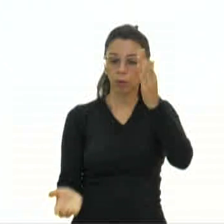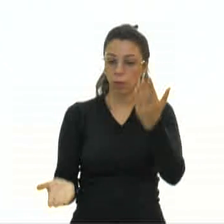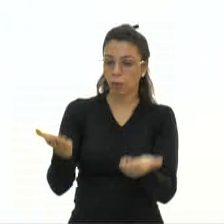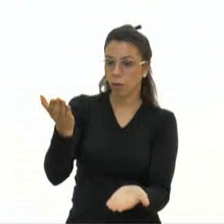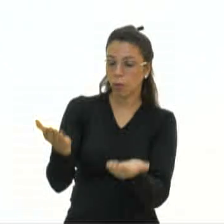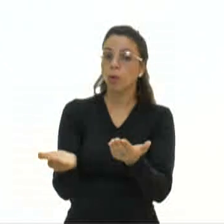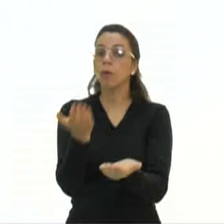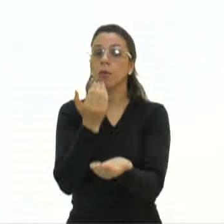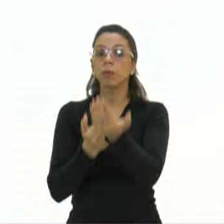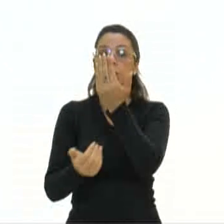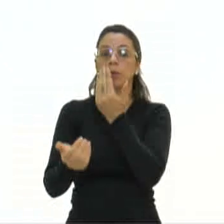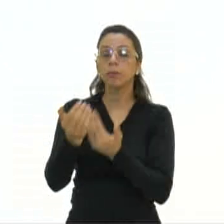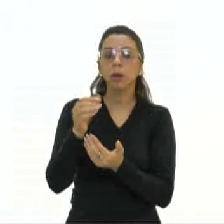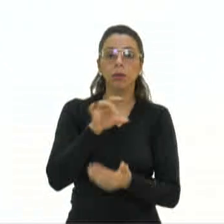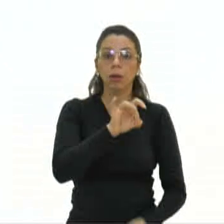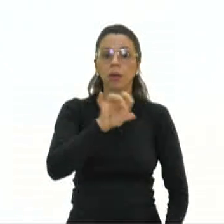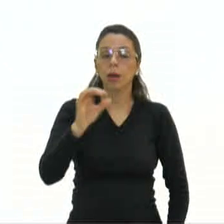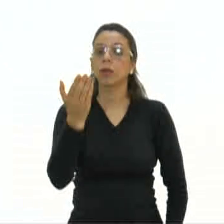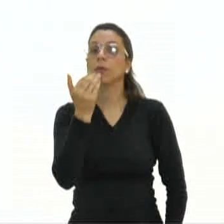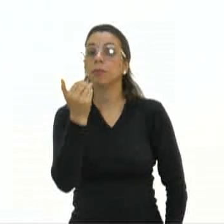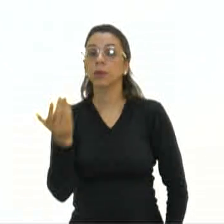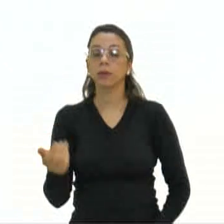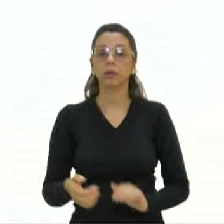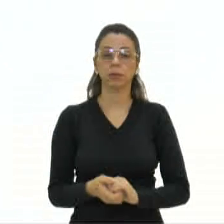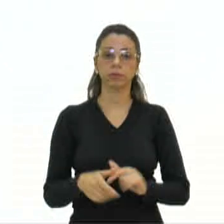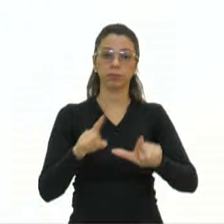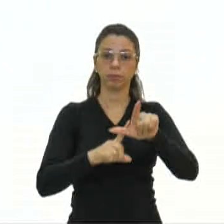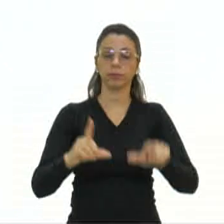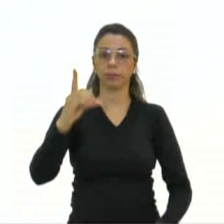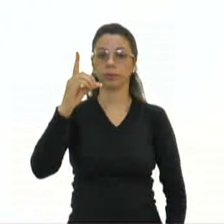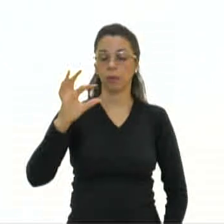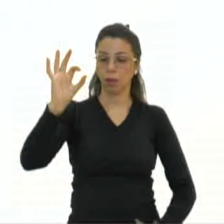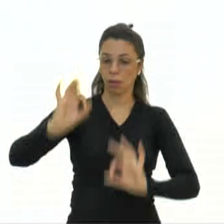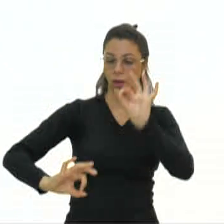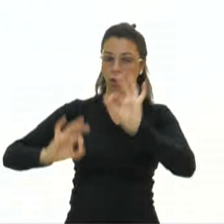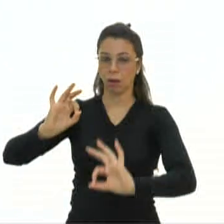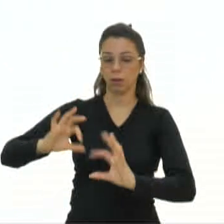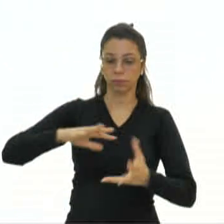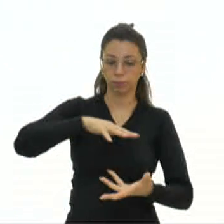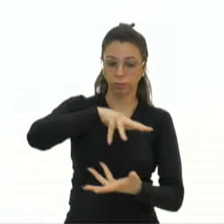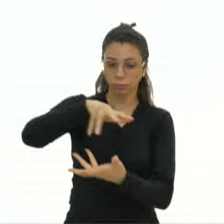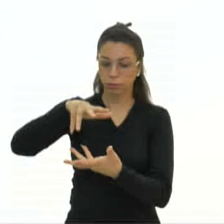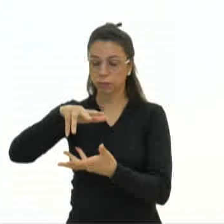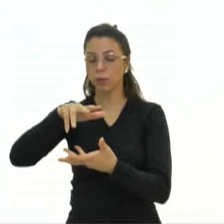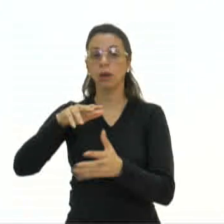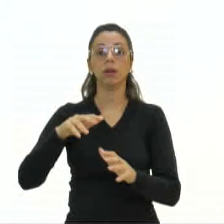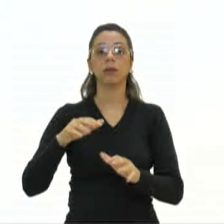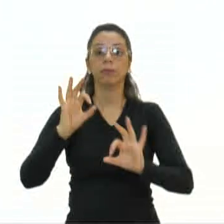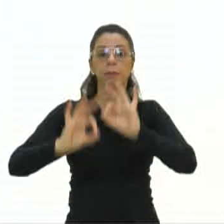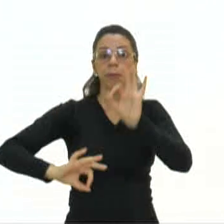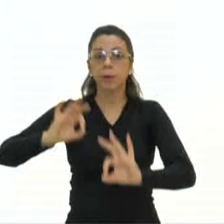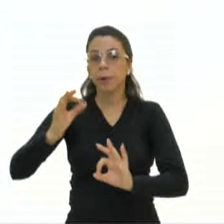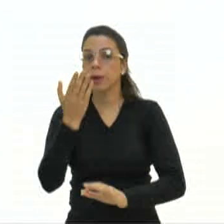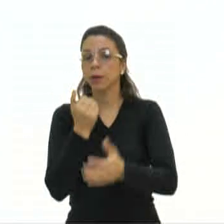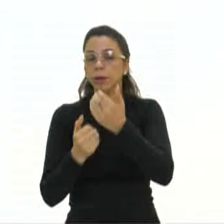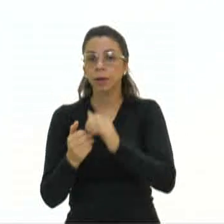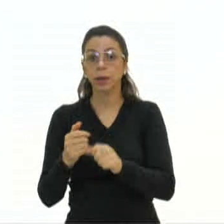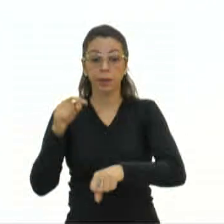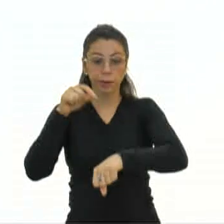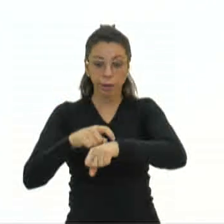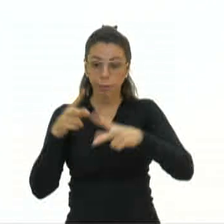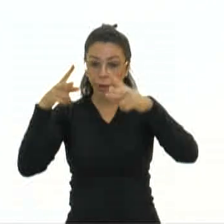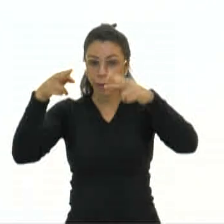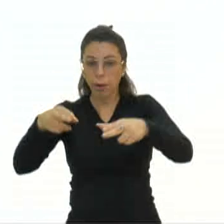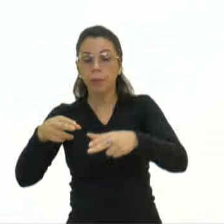ingerido em cada refeição. E letra D. Preparar todos os alimentos ao mesmo tempo para que não percam a validade. Analisa,